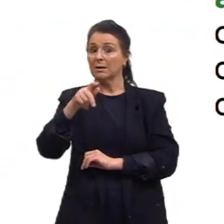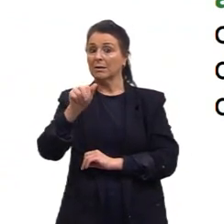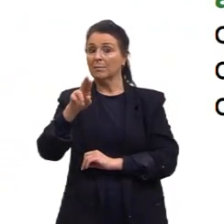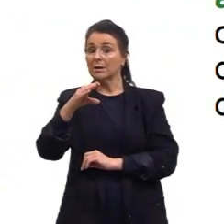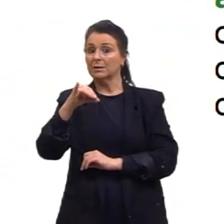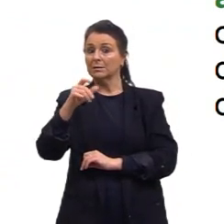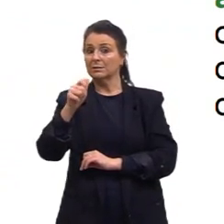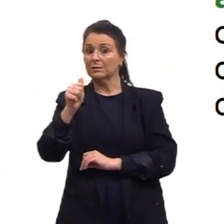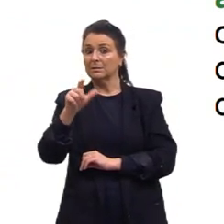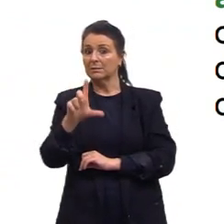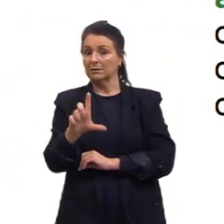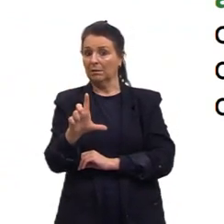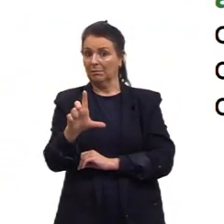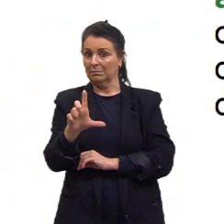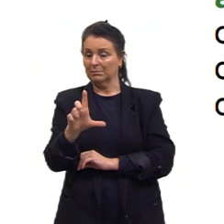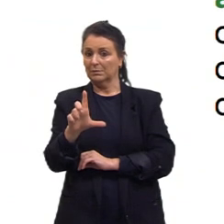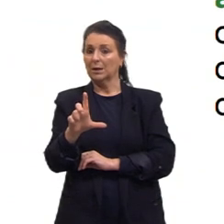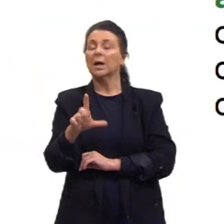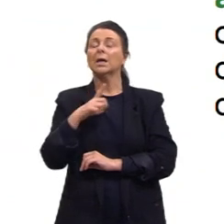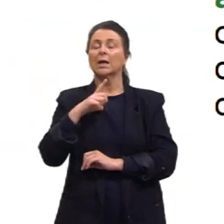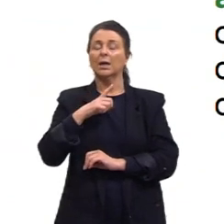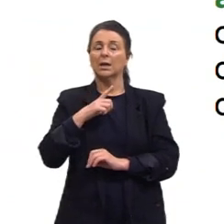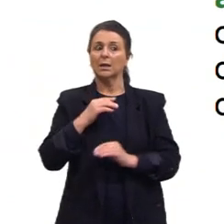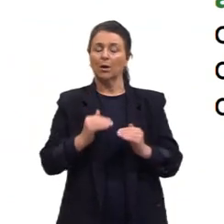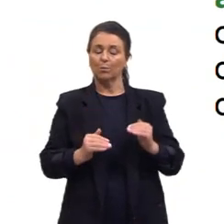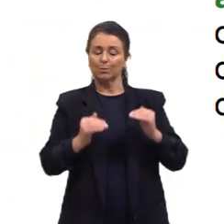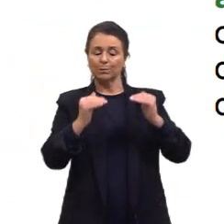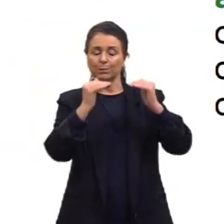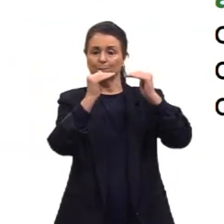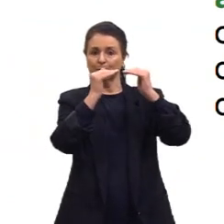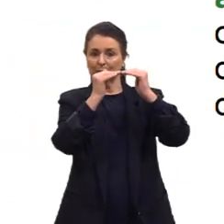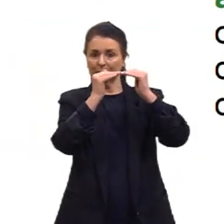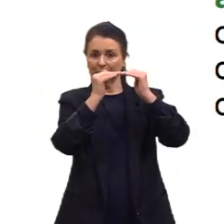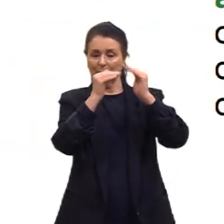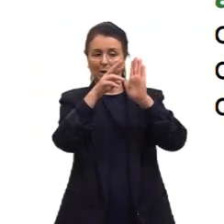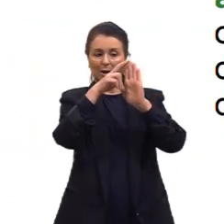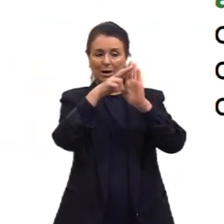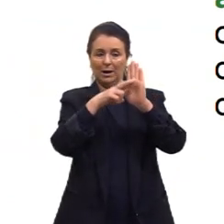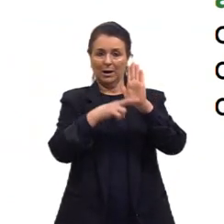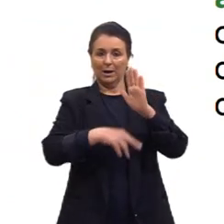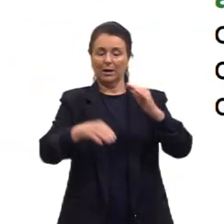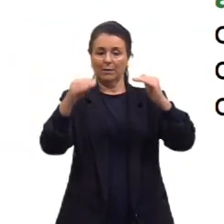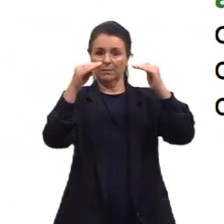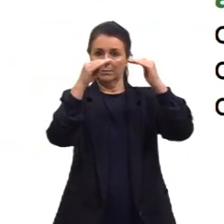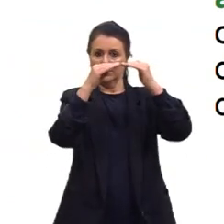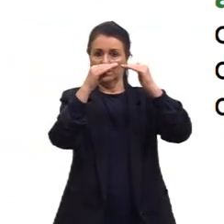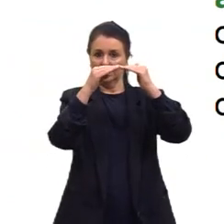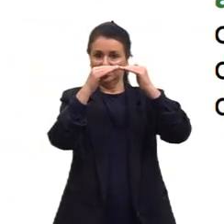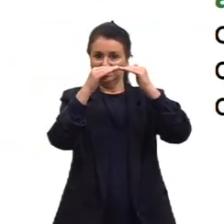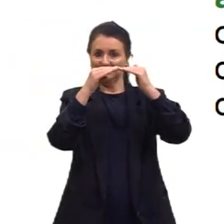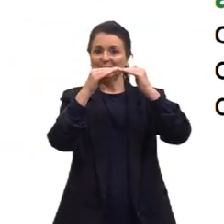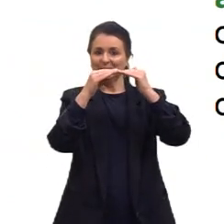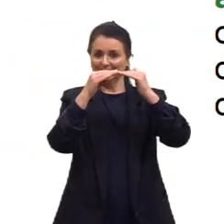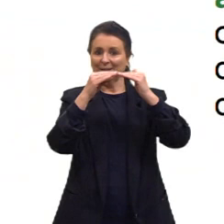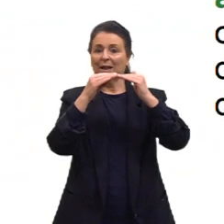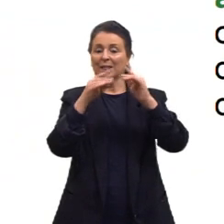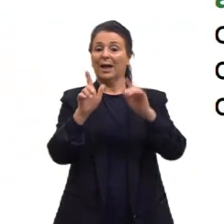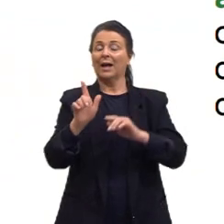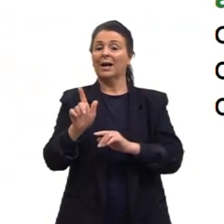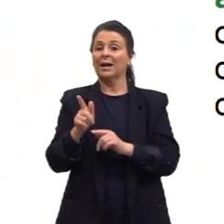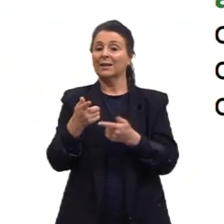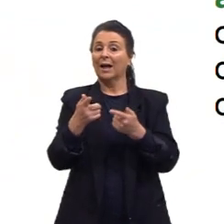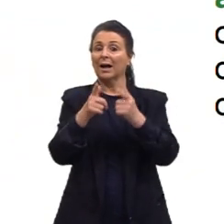adequada e de acordo com a norma padrão. Ou seja, ela deve seguir aí as convenções gramaticais.